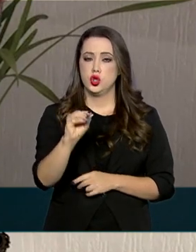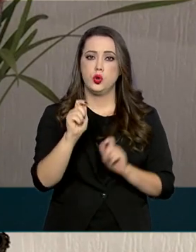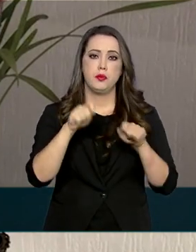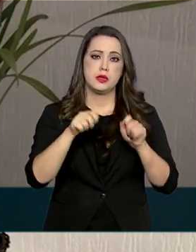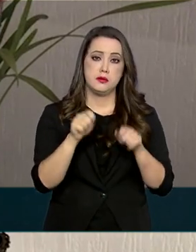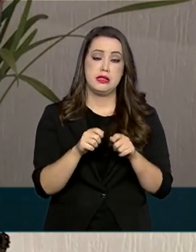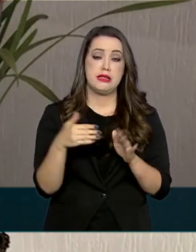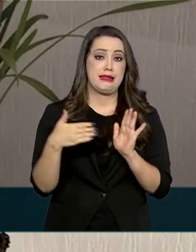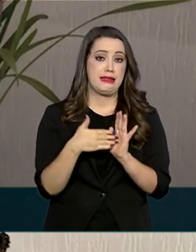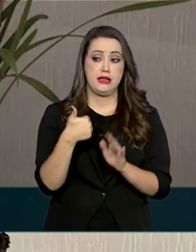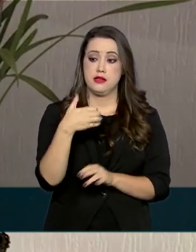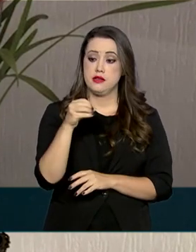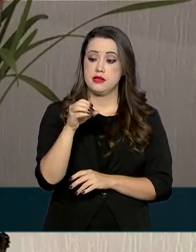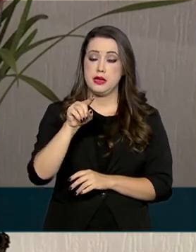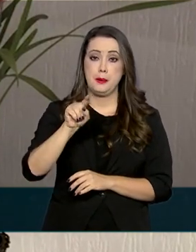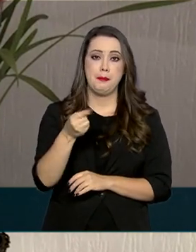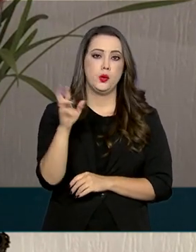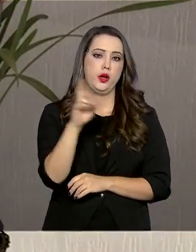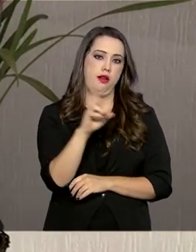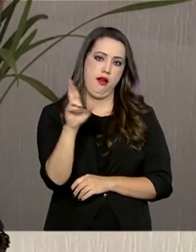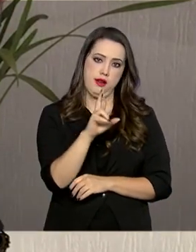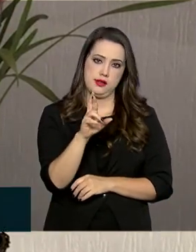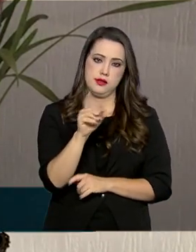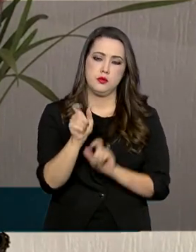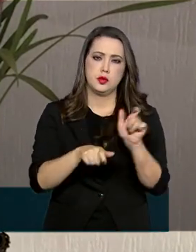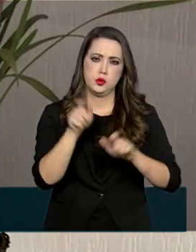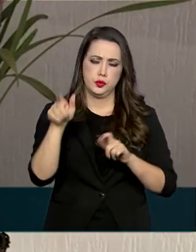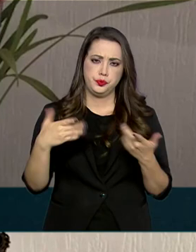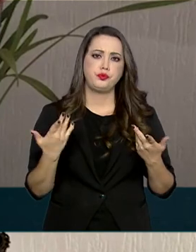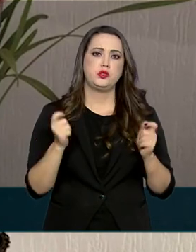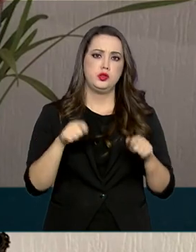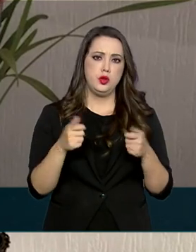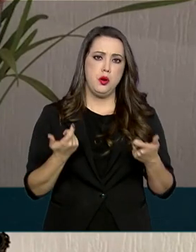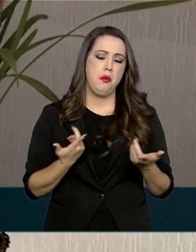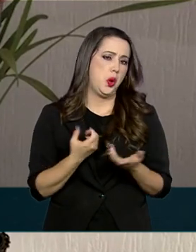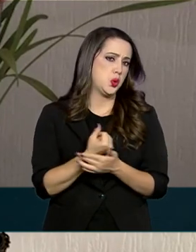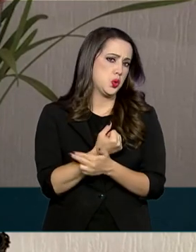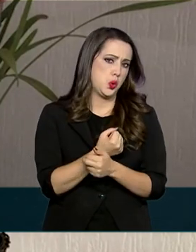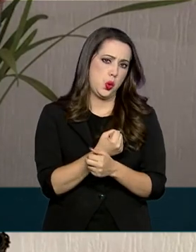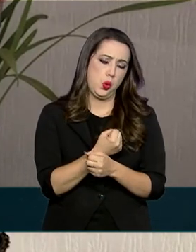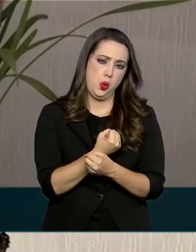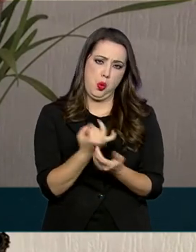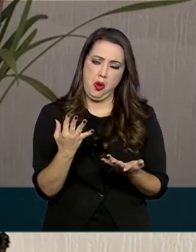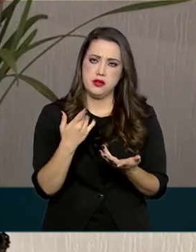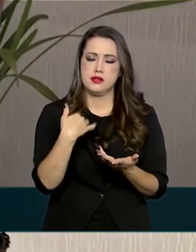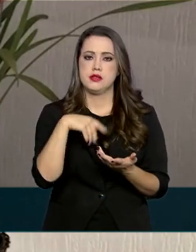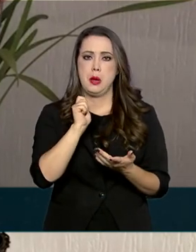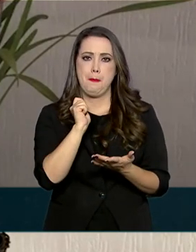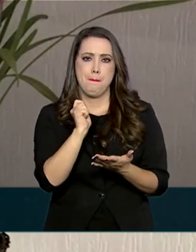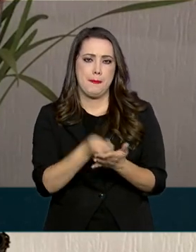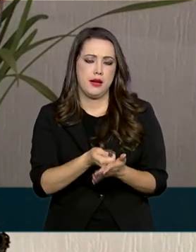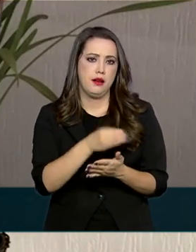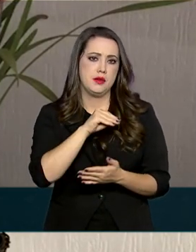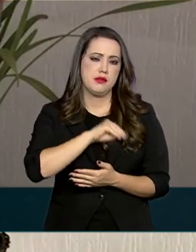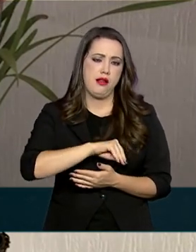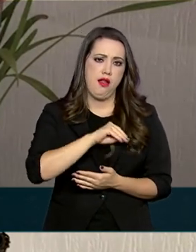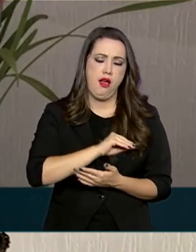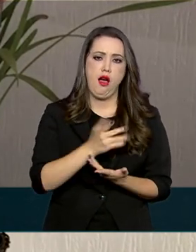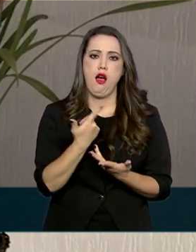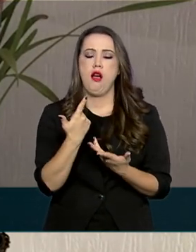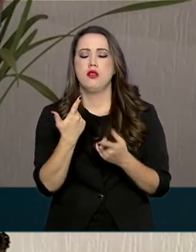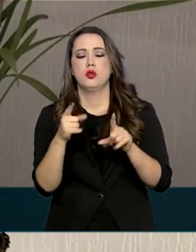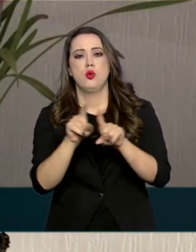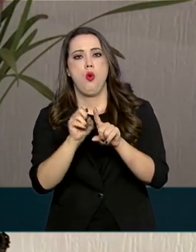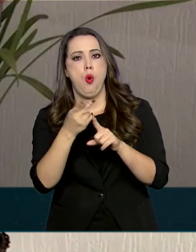beneficiário. Esse dinheiro pode ser usado em despesas de custeio, manutenção, formação de estoque ou